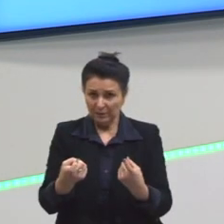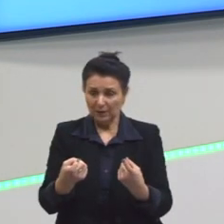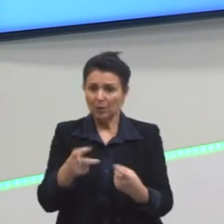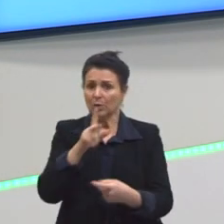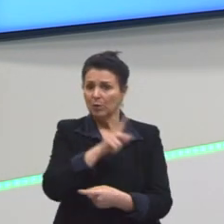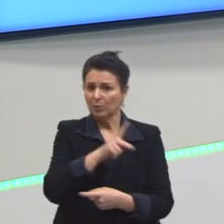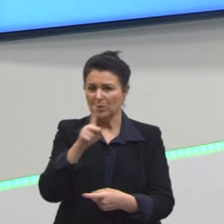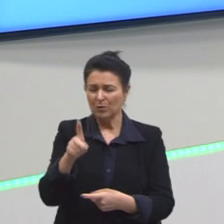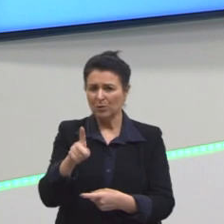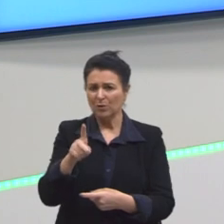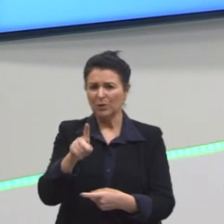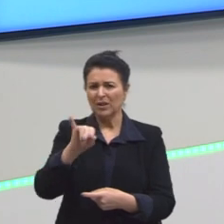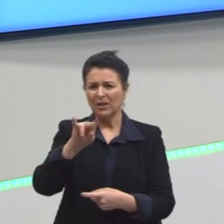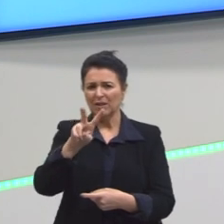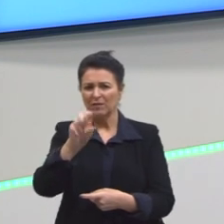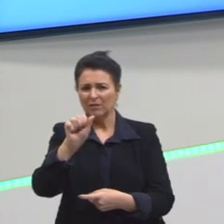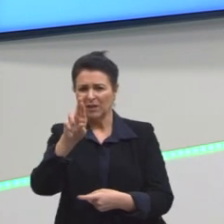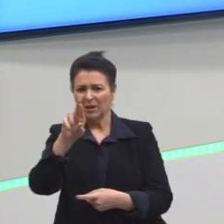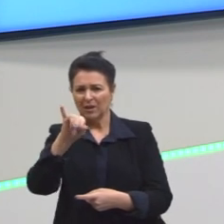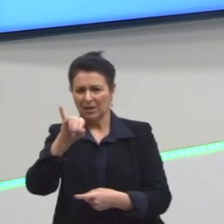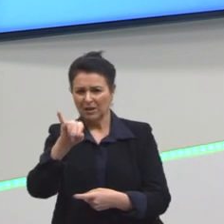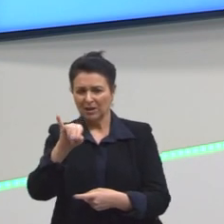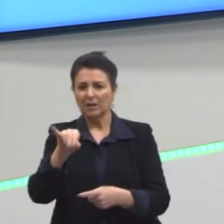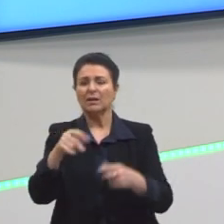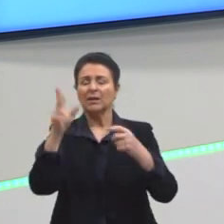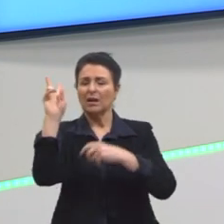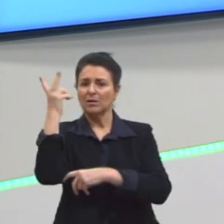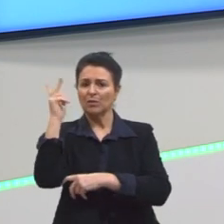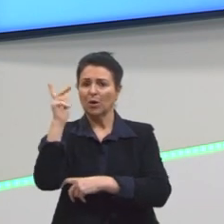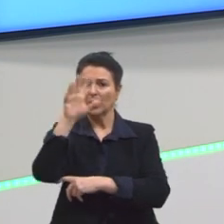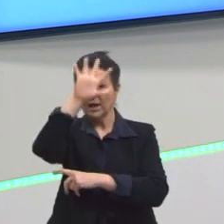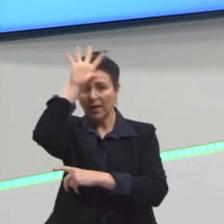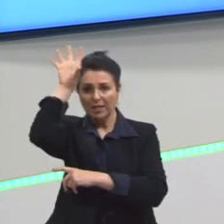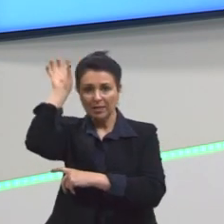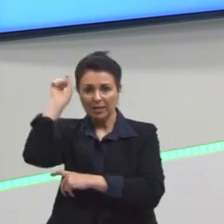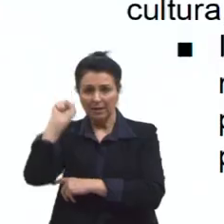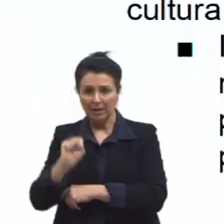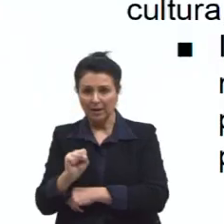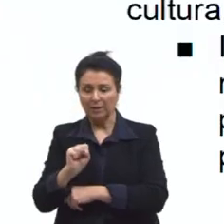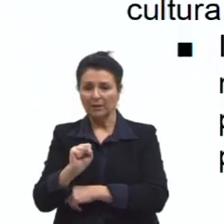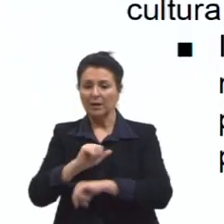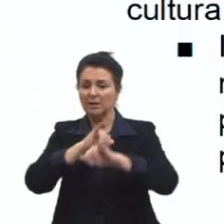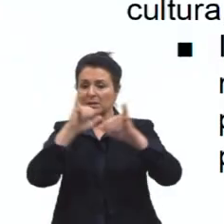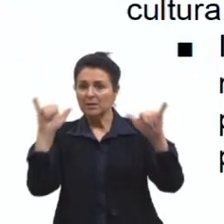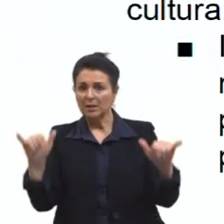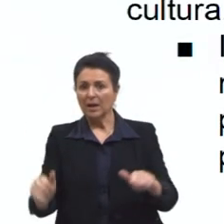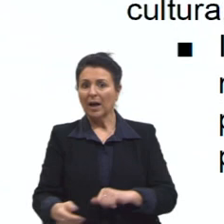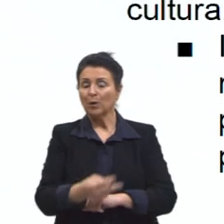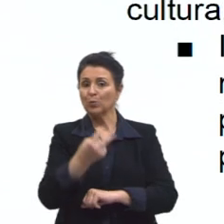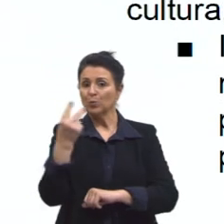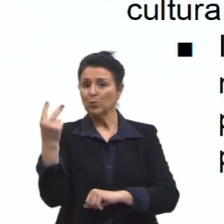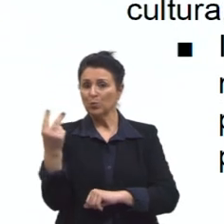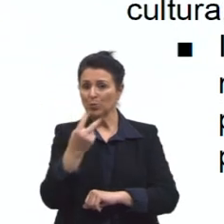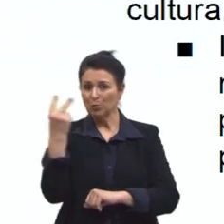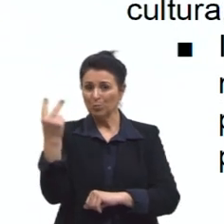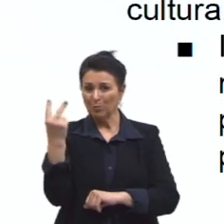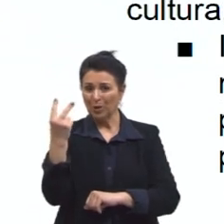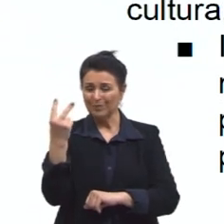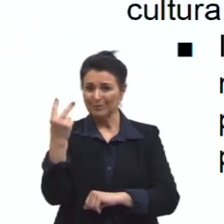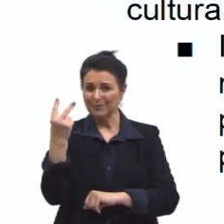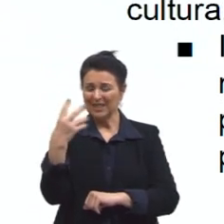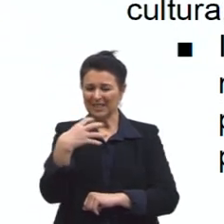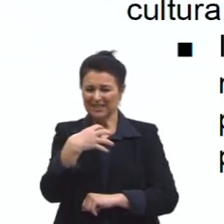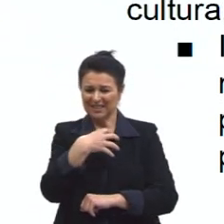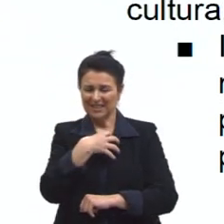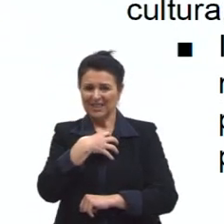Rivair, no seu livro de História da África, ele vai falar que essas pessoas sofrem, então, um duplo desenraizamento, que